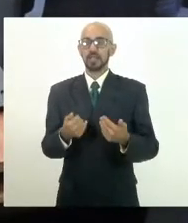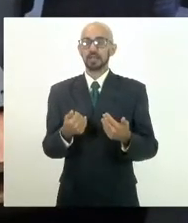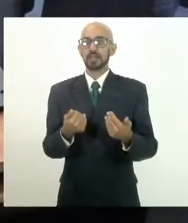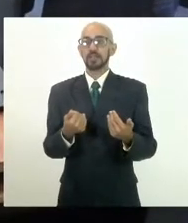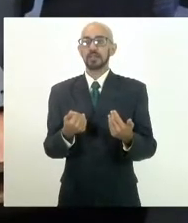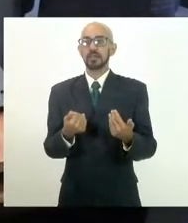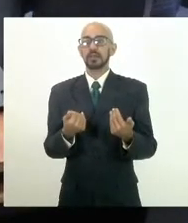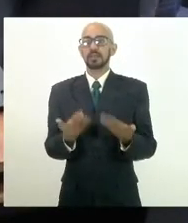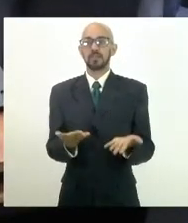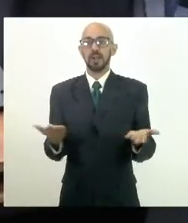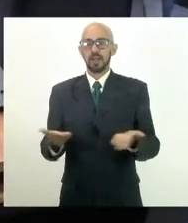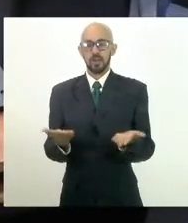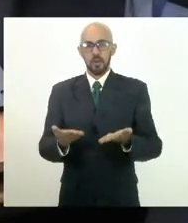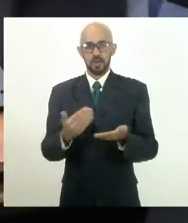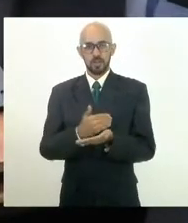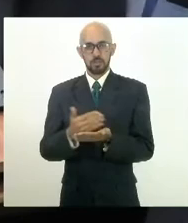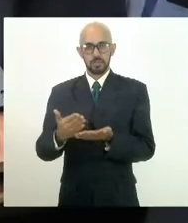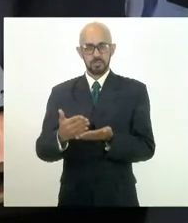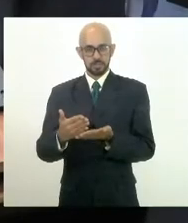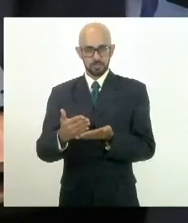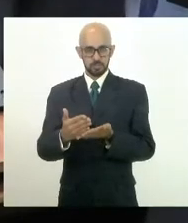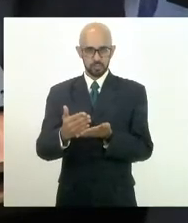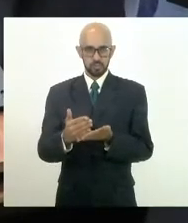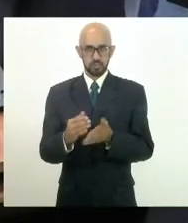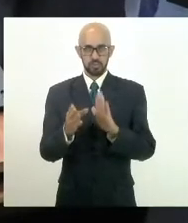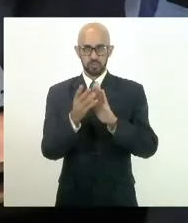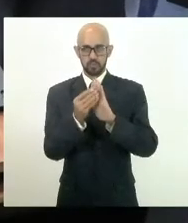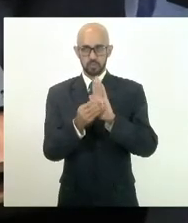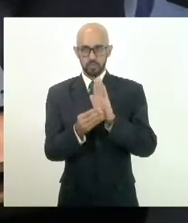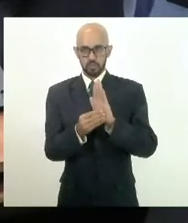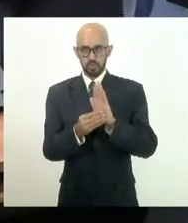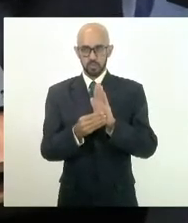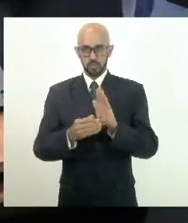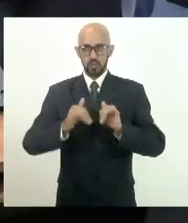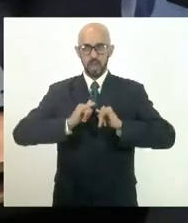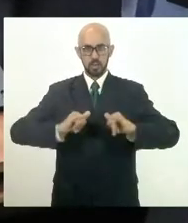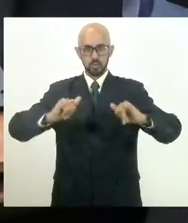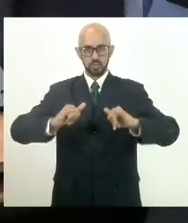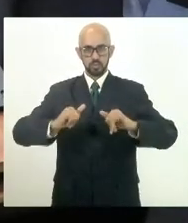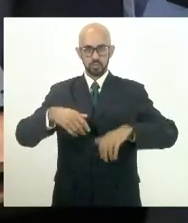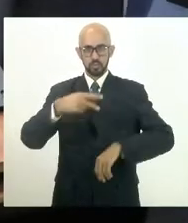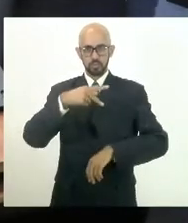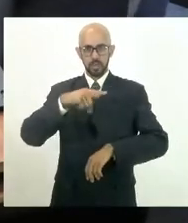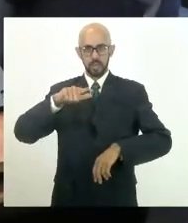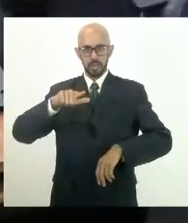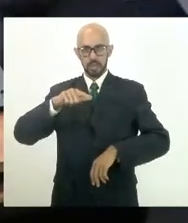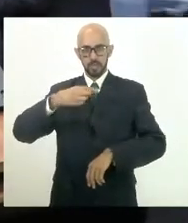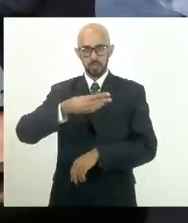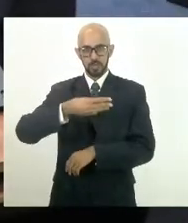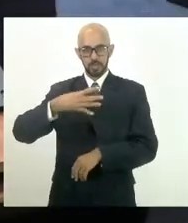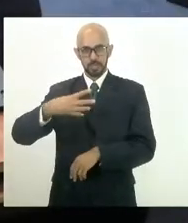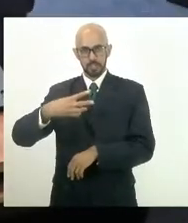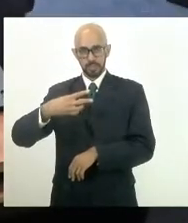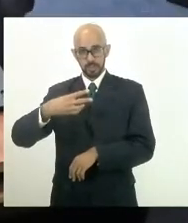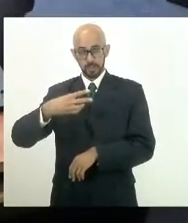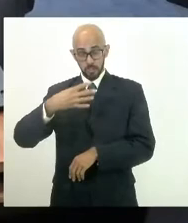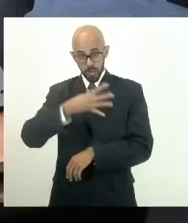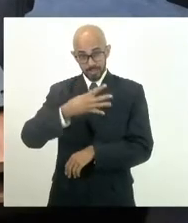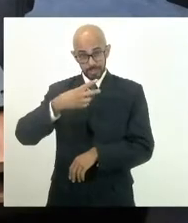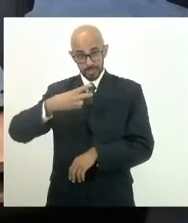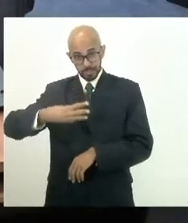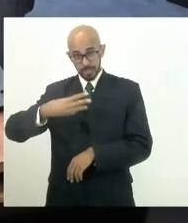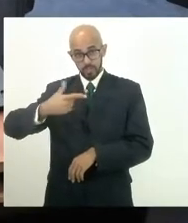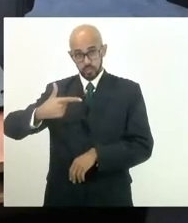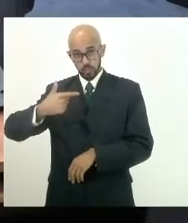Vamos à pauta. anuncio em regime de urgência em discussão única, projeto de lei complementar 4321, de autoria do deputado André